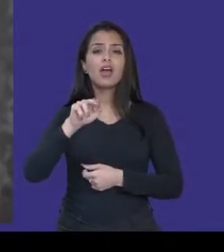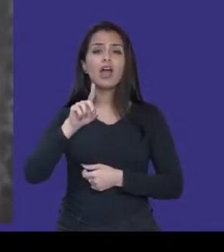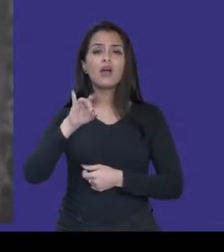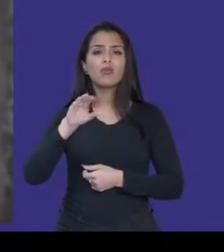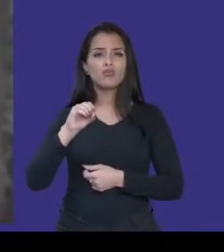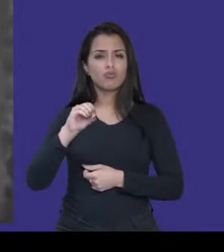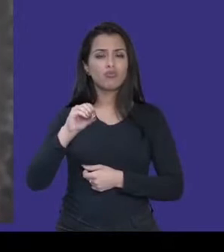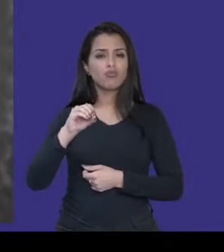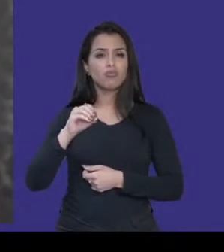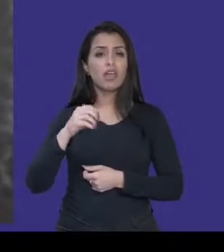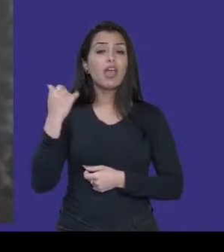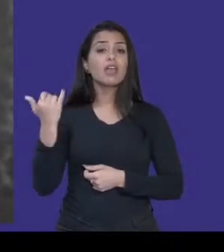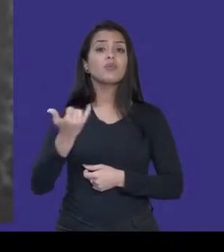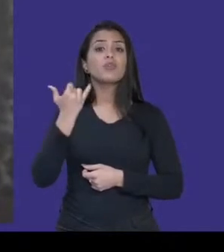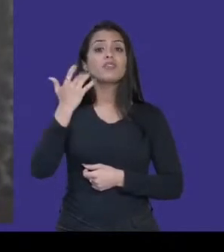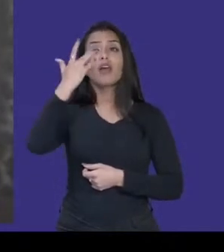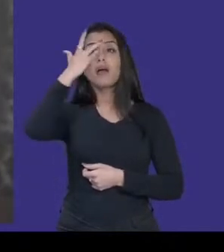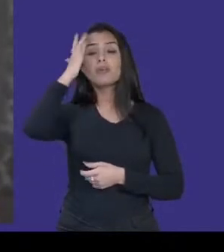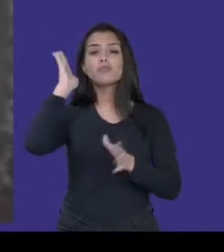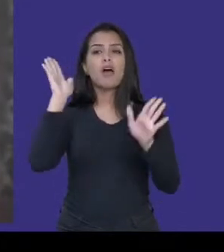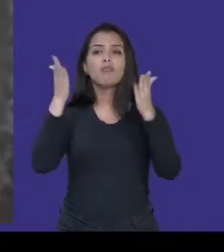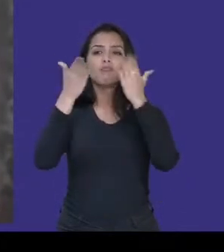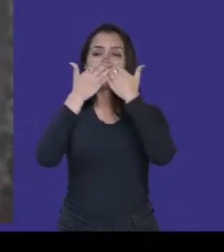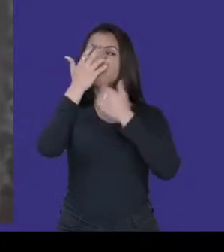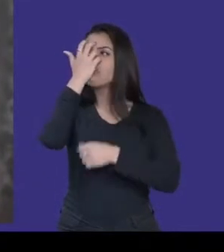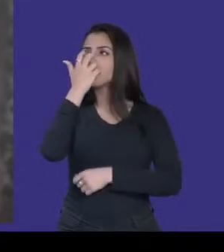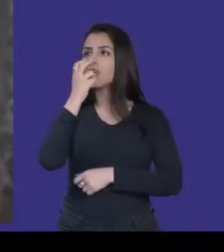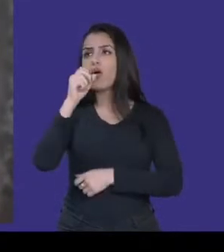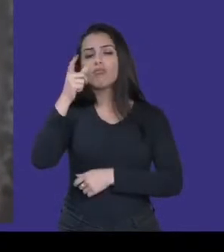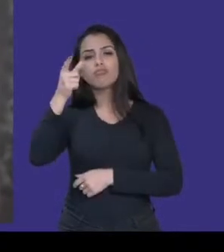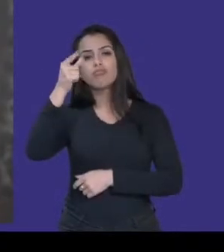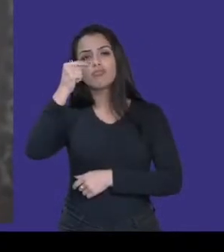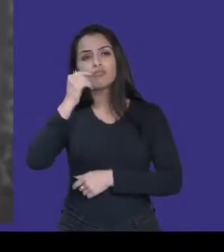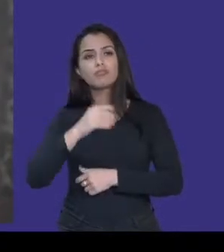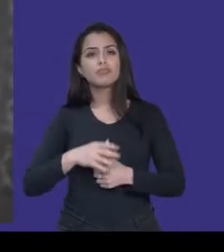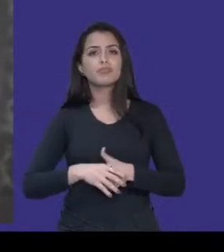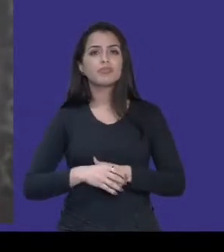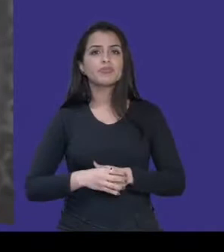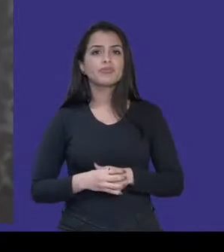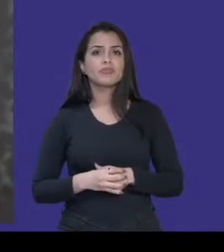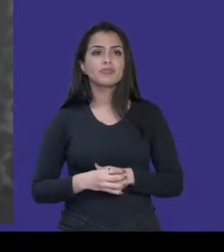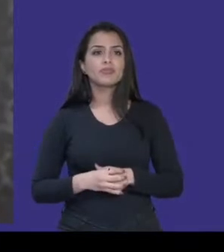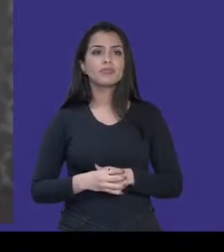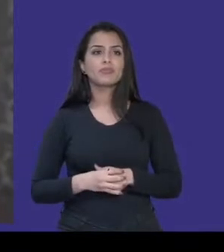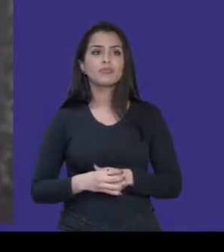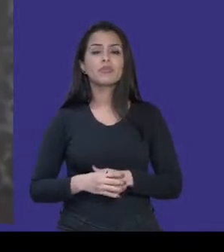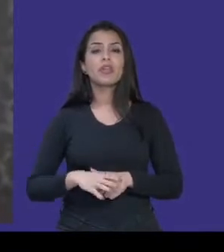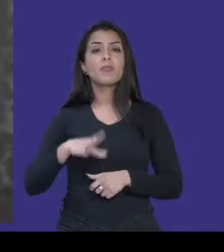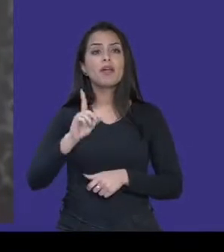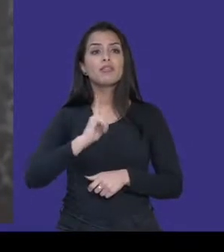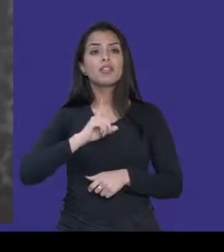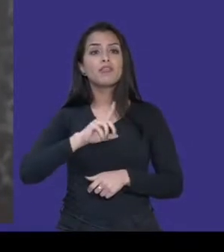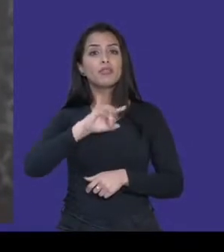não vê. Acredito que muita gente já ouviu isso. No entanto, um dia eu estive num evento sobre criatividade em áudio,